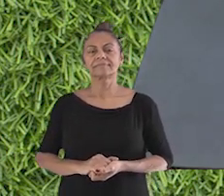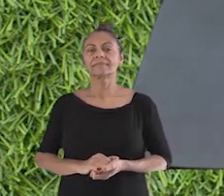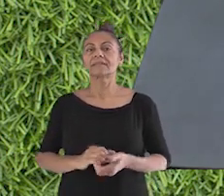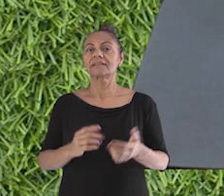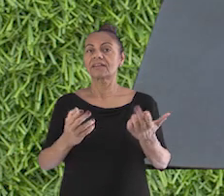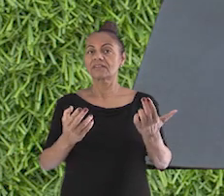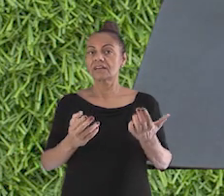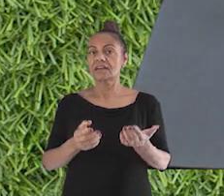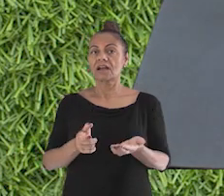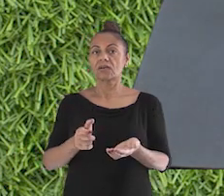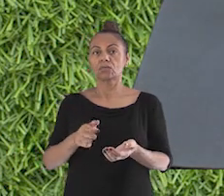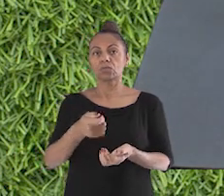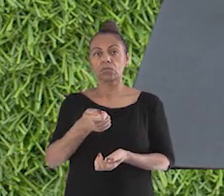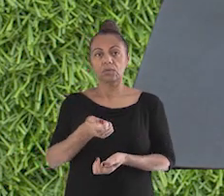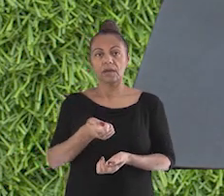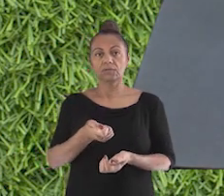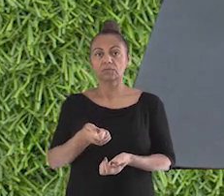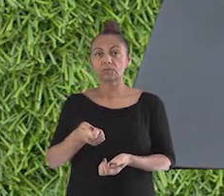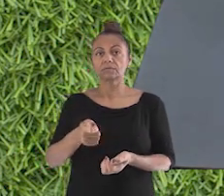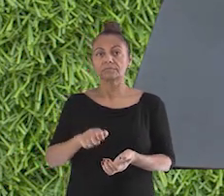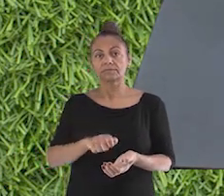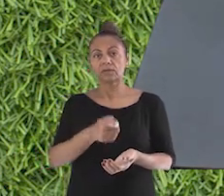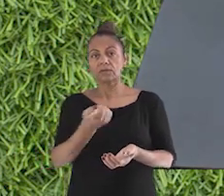Os dois lados têm que ficar do mesmo tamanho.